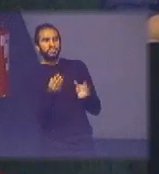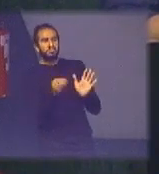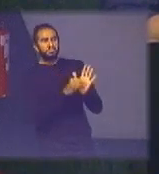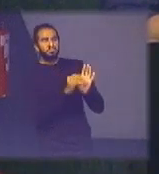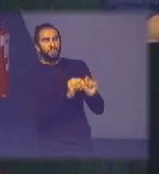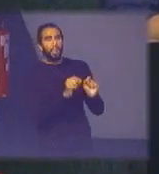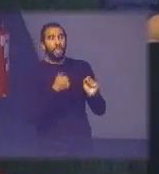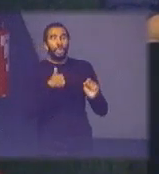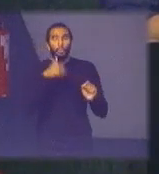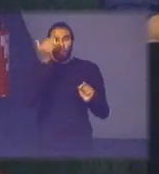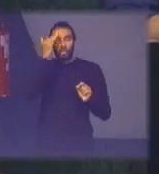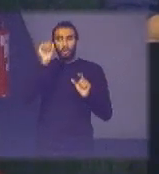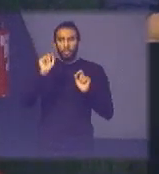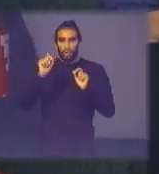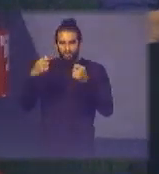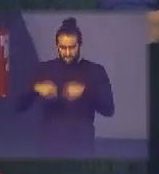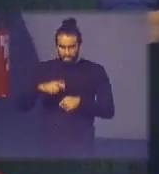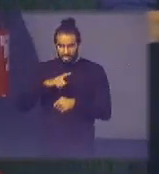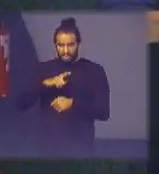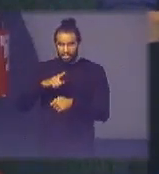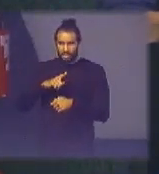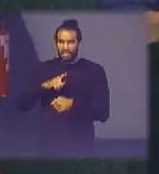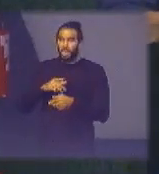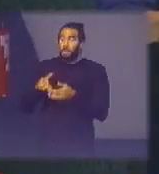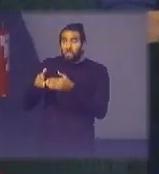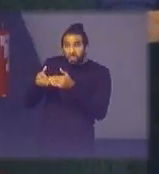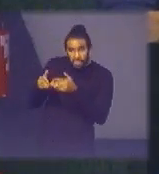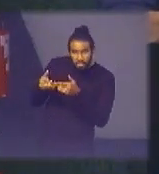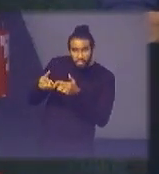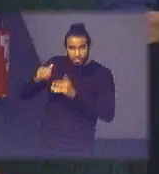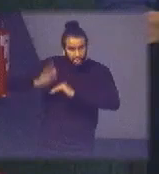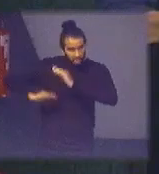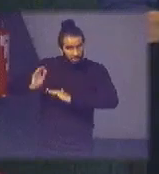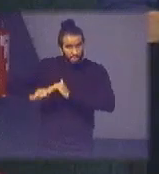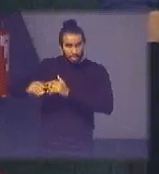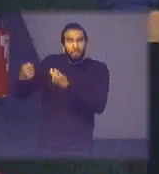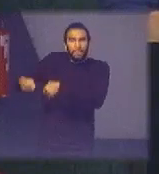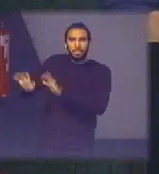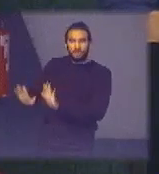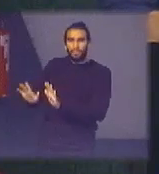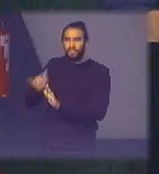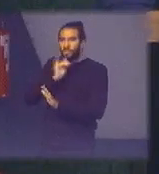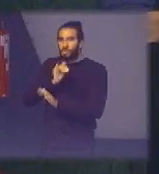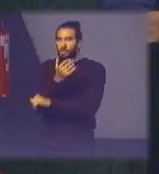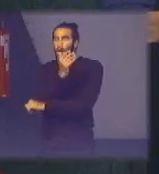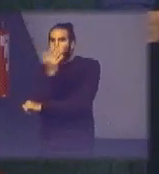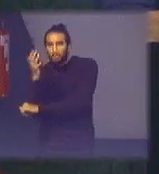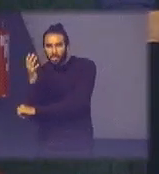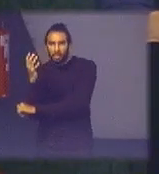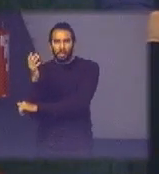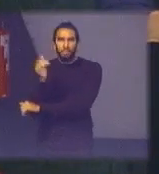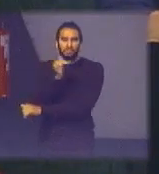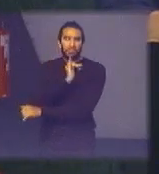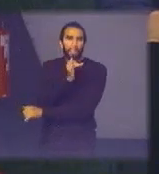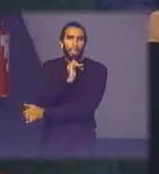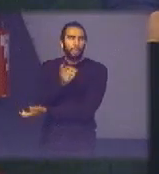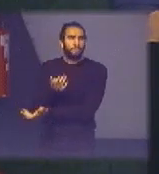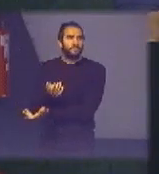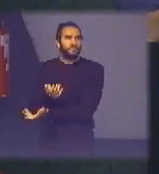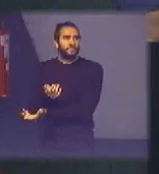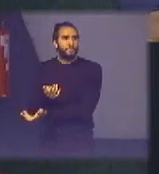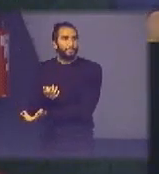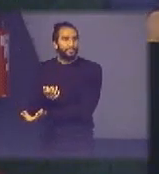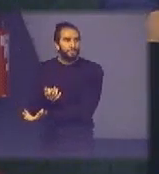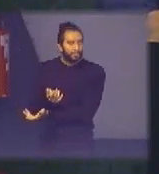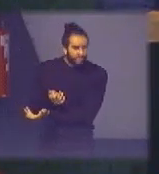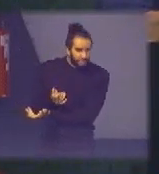você tem que colocar exigências concretas de práticas se for ambiental por exemplo você ter lá a coleta